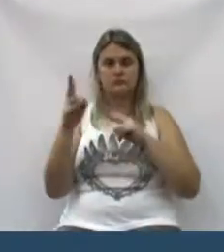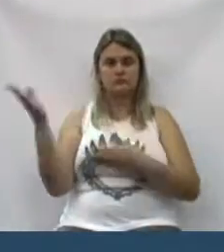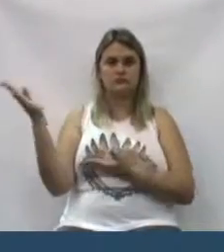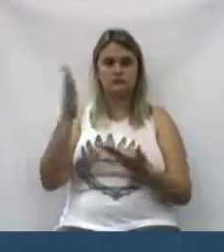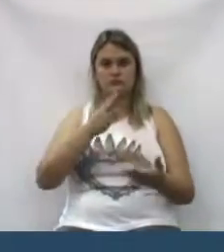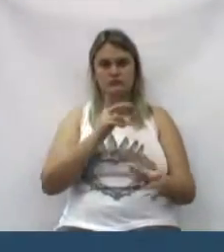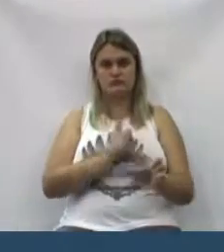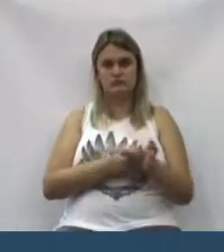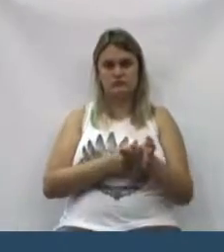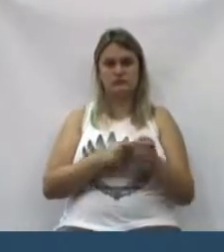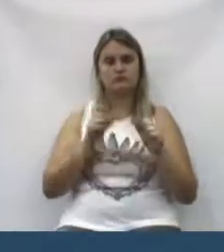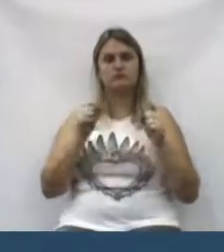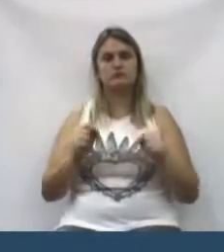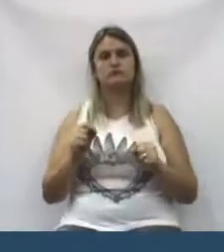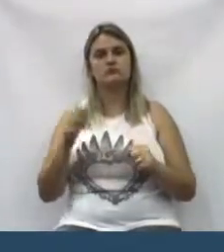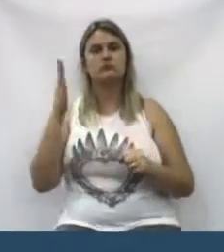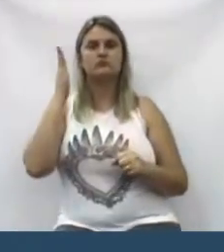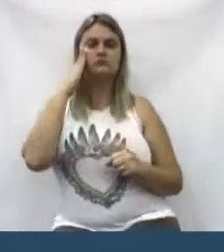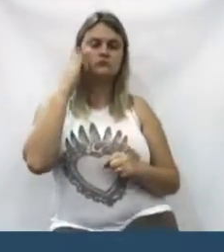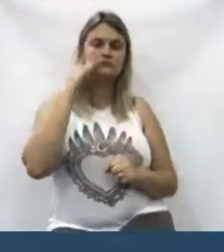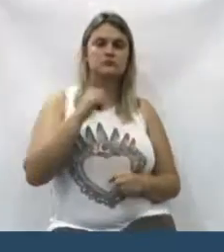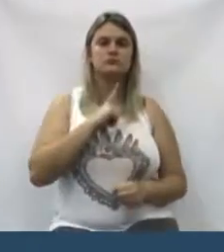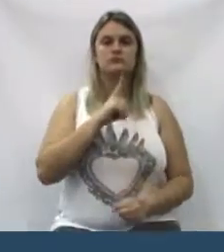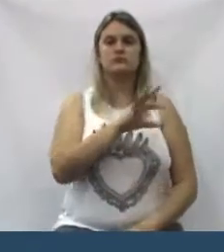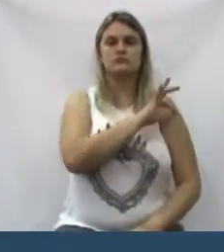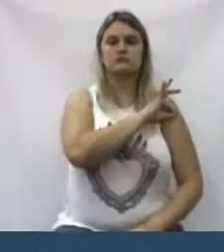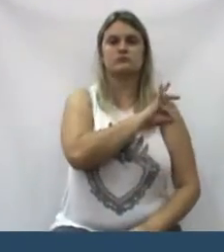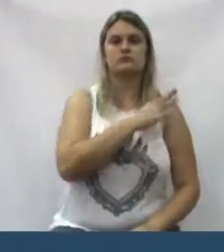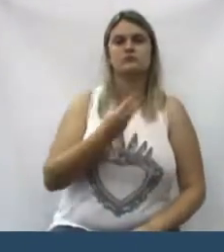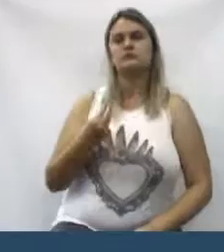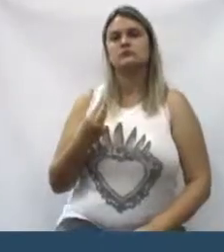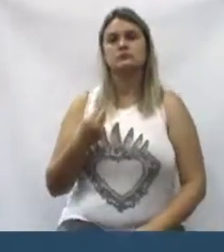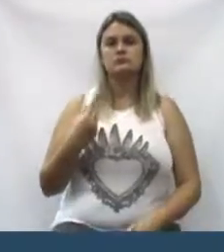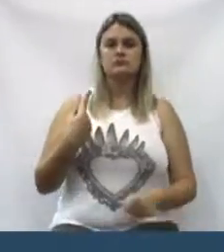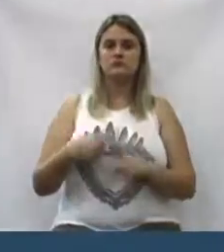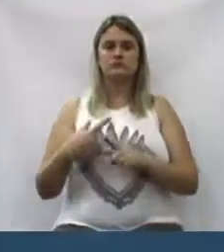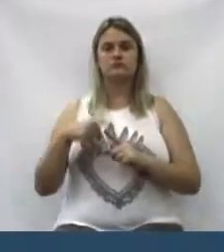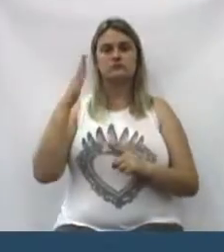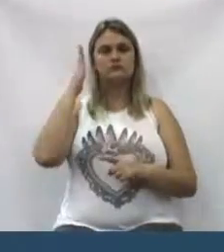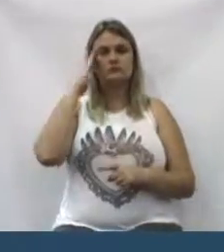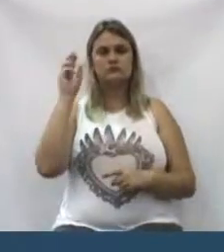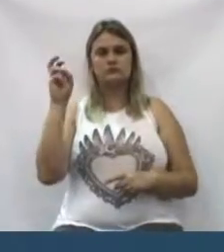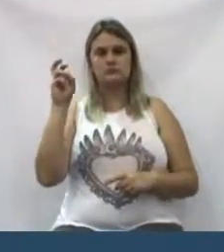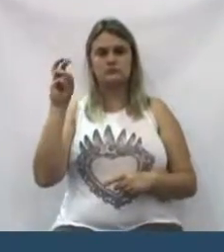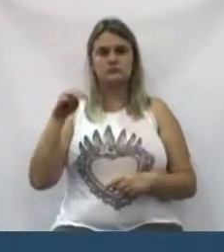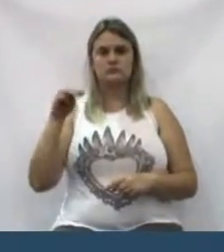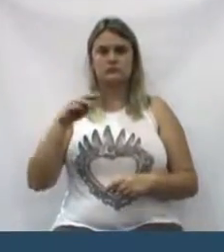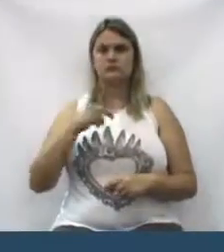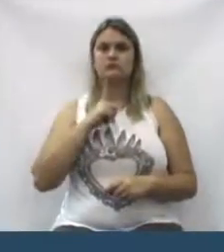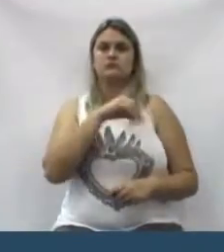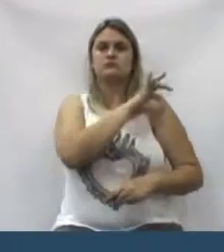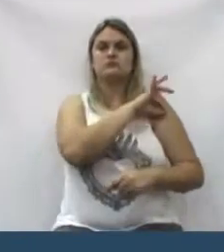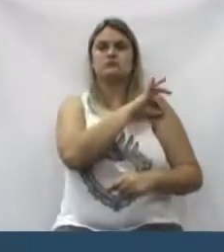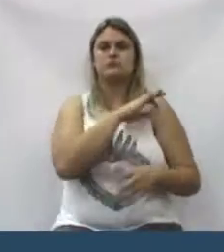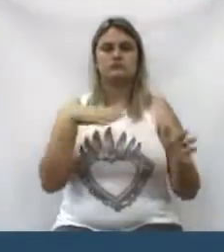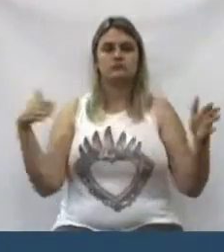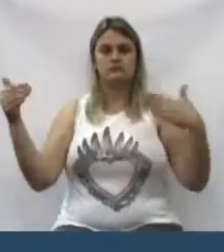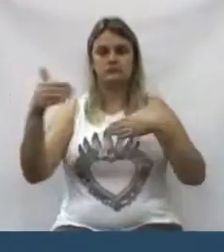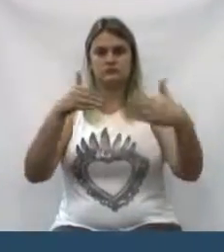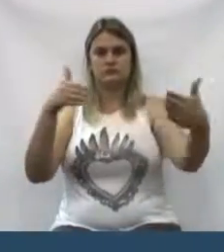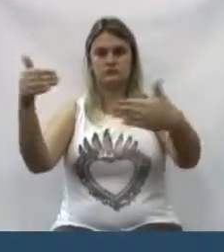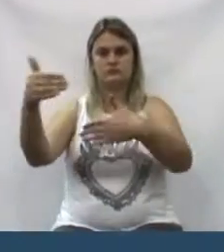cidade onde elas sabem que tem um pelatão. Porque elas sabem que em cinco minutos vai sair polícia de tudo lá.